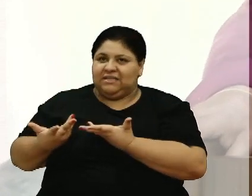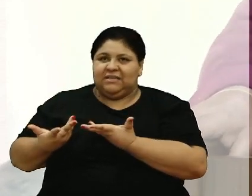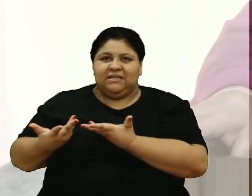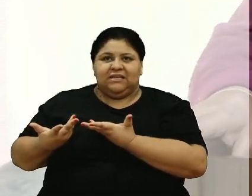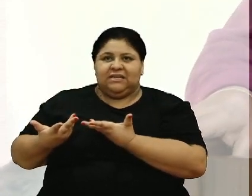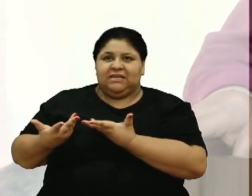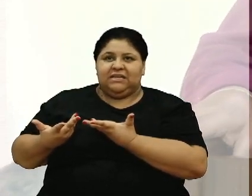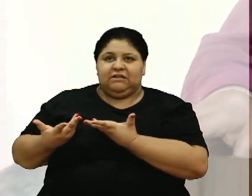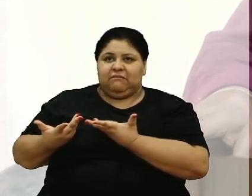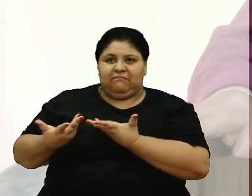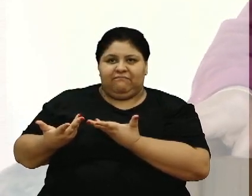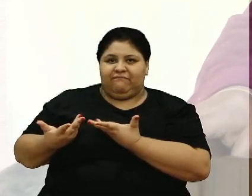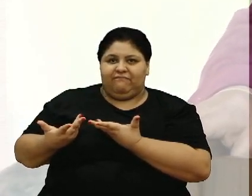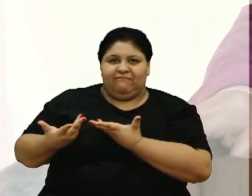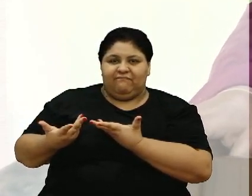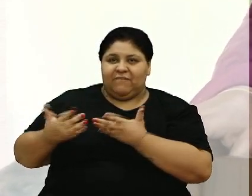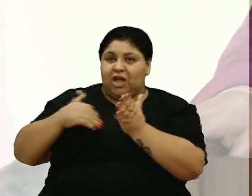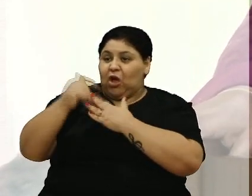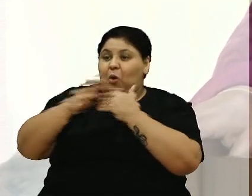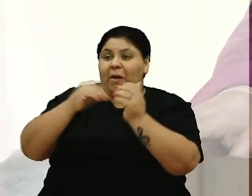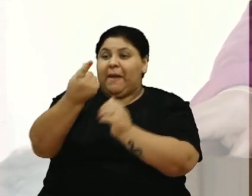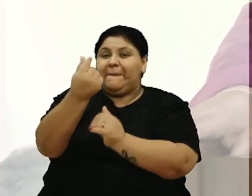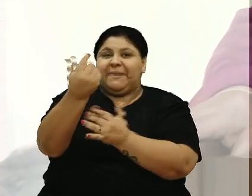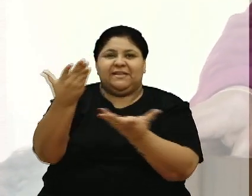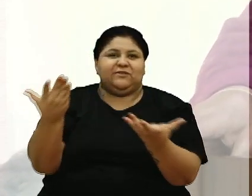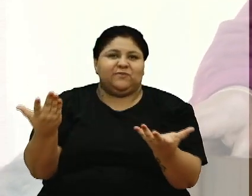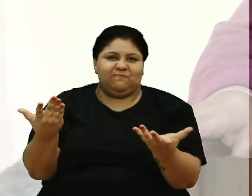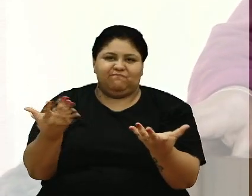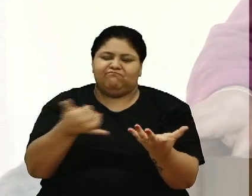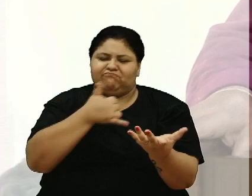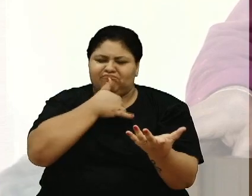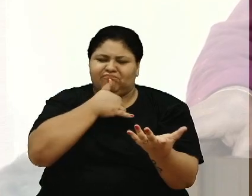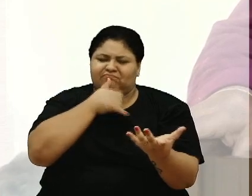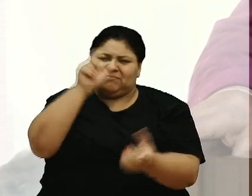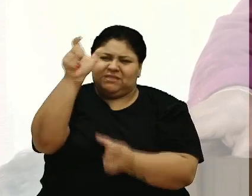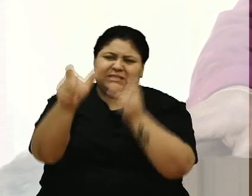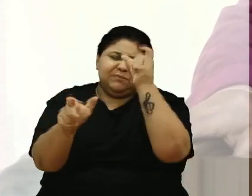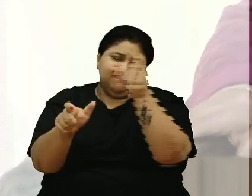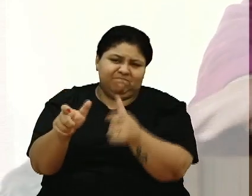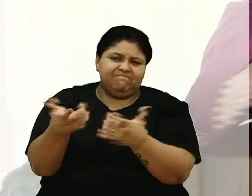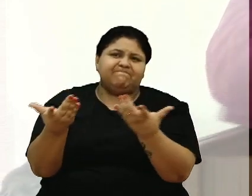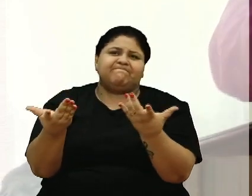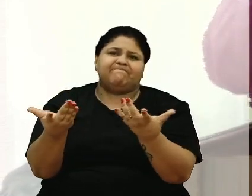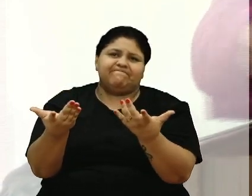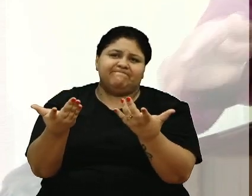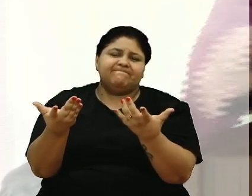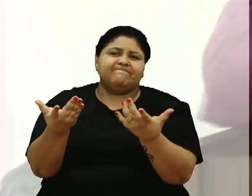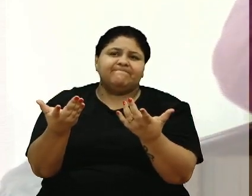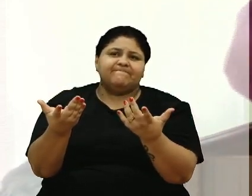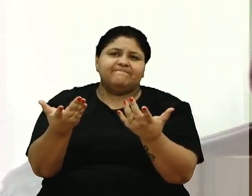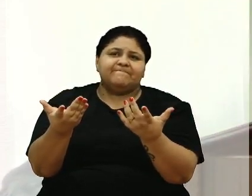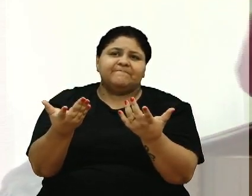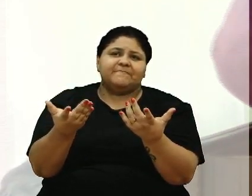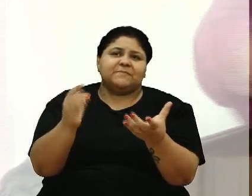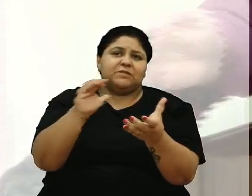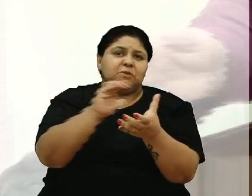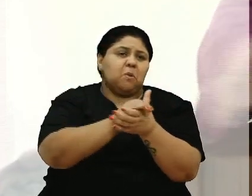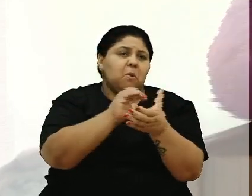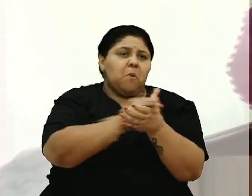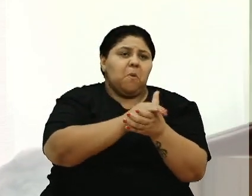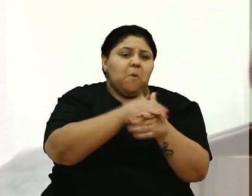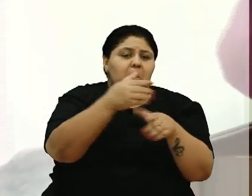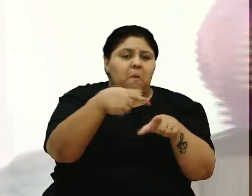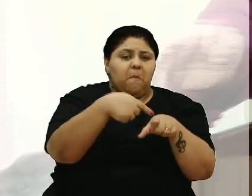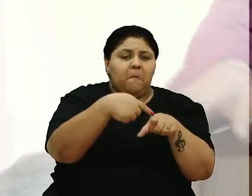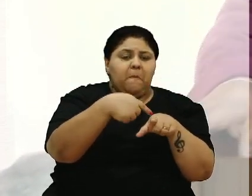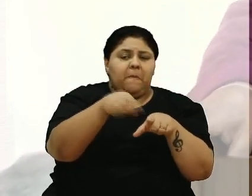por banana as casas olha que triste ver isso as pessoas que pensavam ah eu vou o marido quer embora a mulher ou